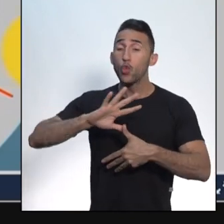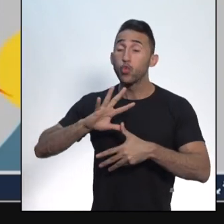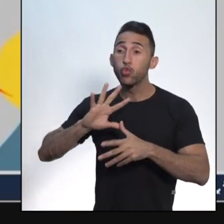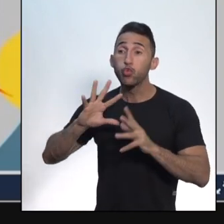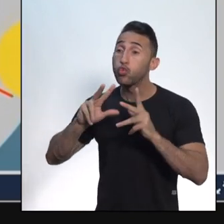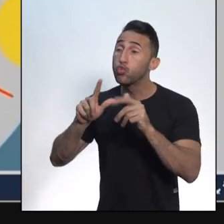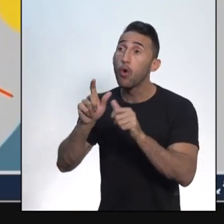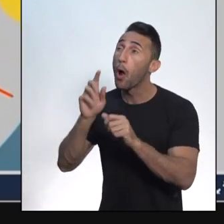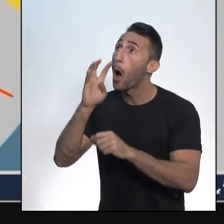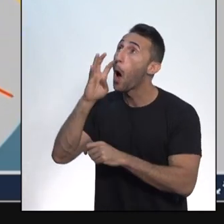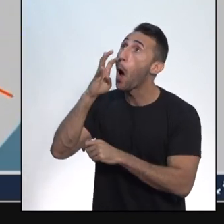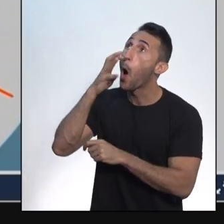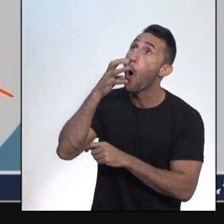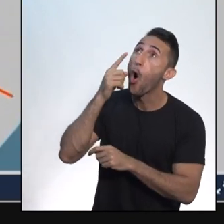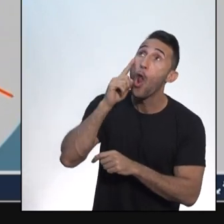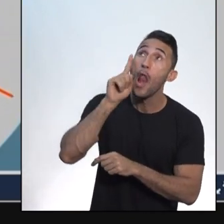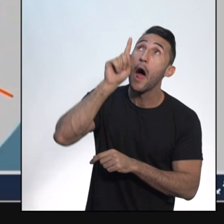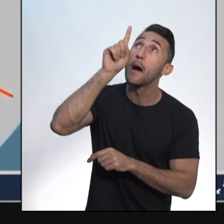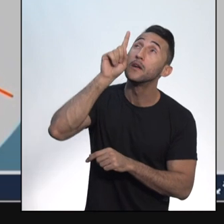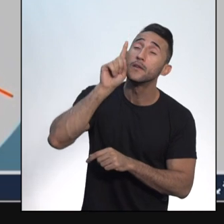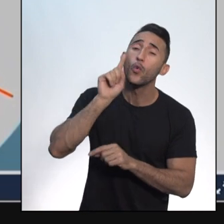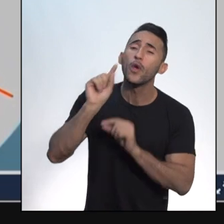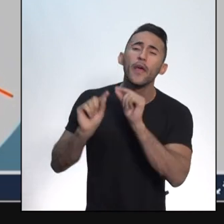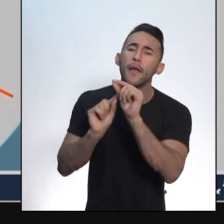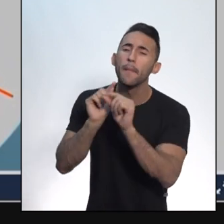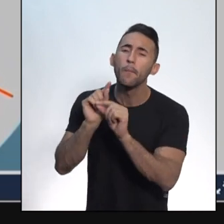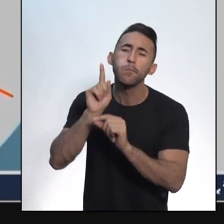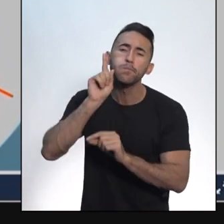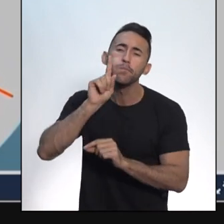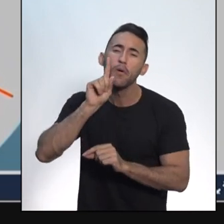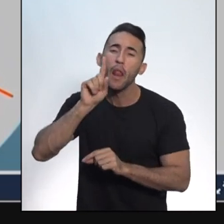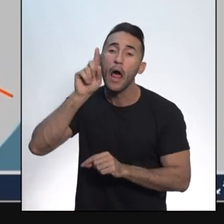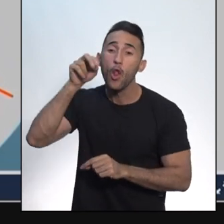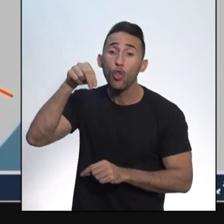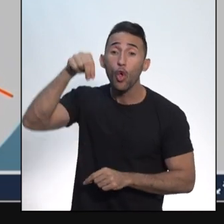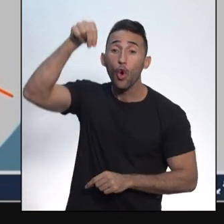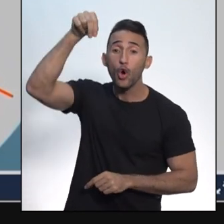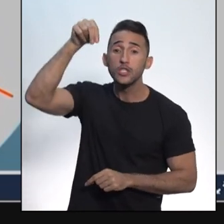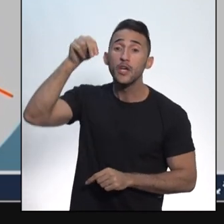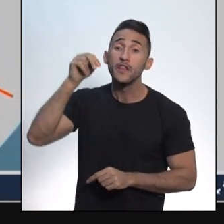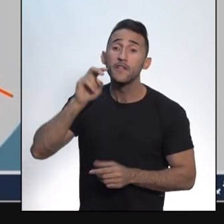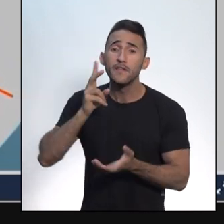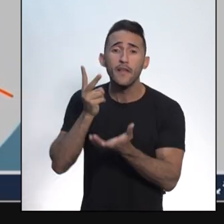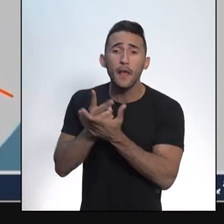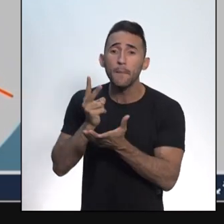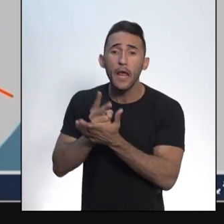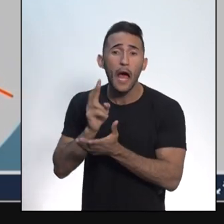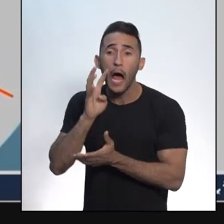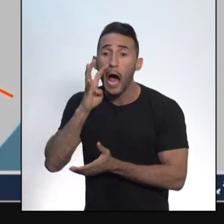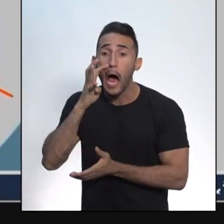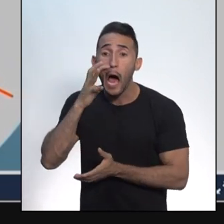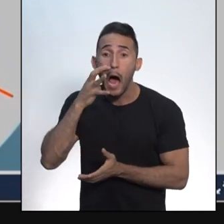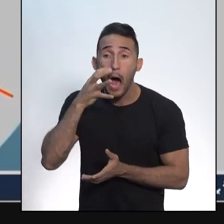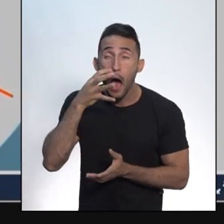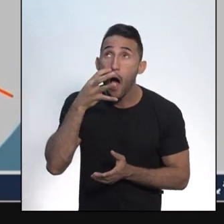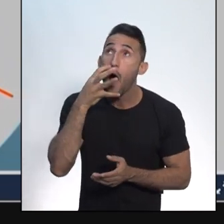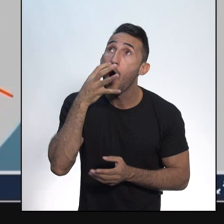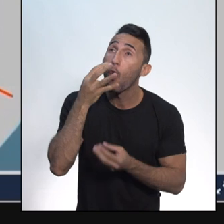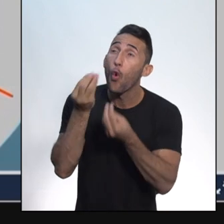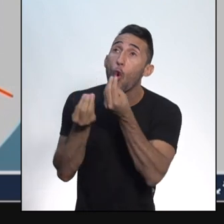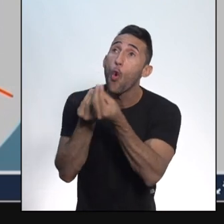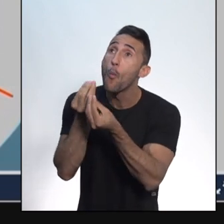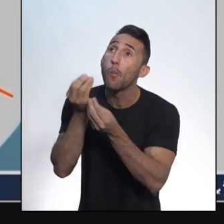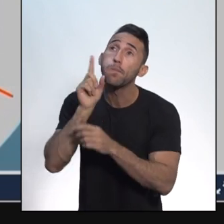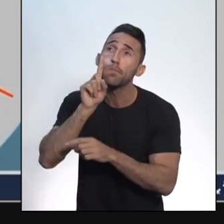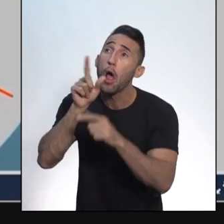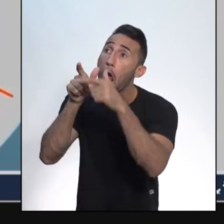olhava para cima, quando o Brasil olhava para o norte, ele enxergava os Estados Unidos, ele enxergava a grandeza